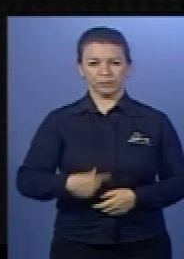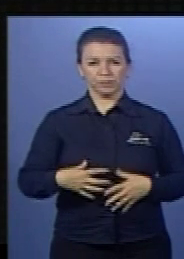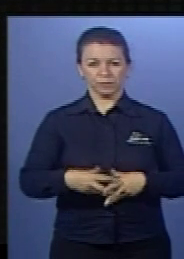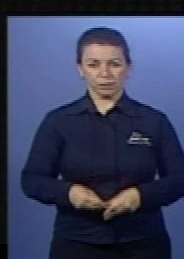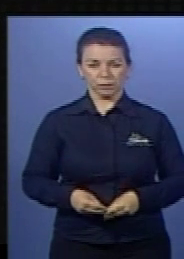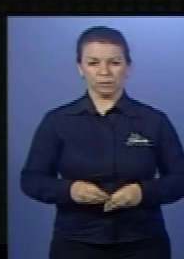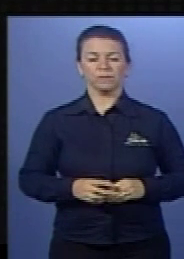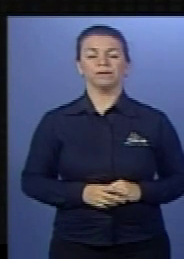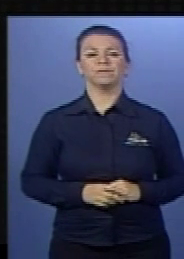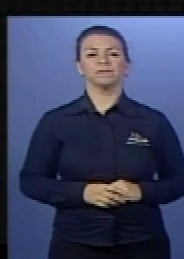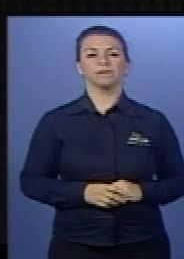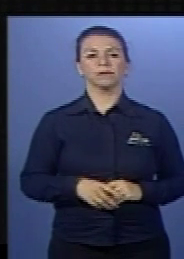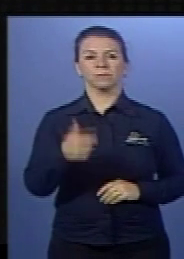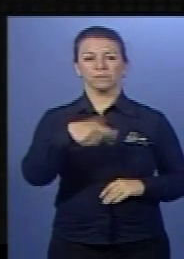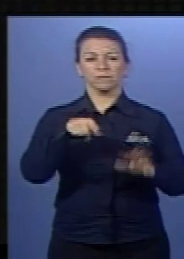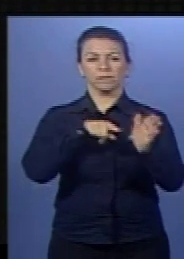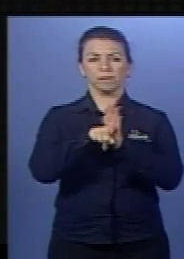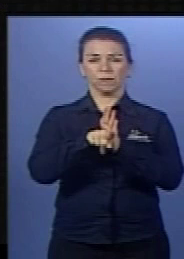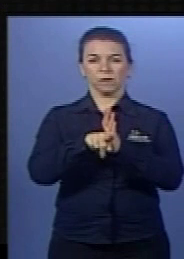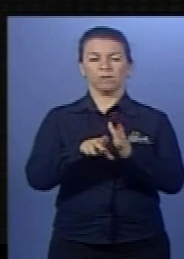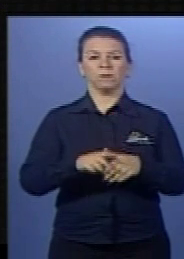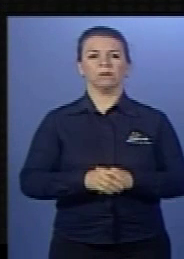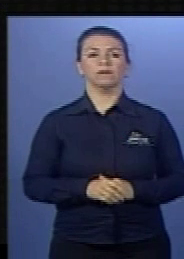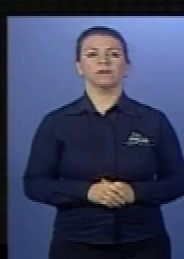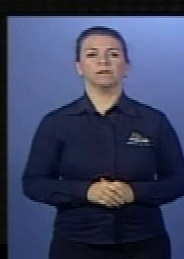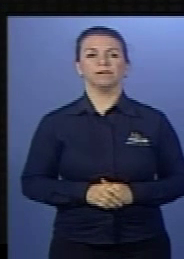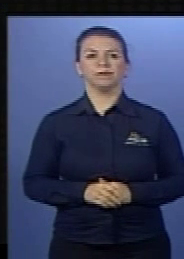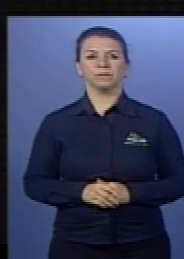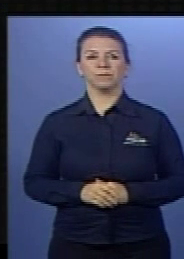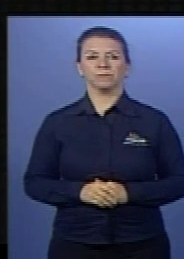questão? Então veja o seguinte, ó. Opa!